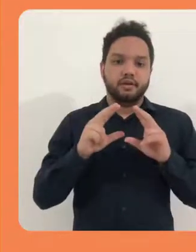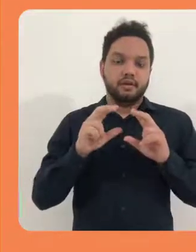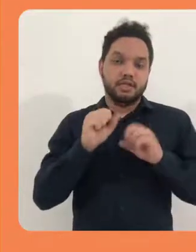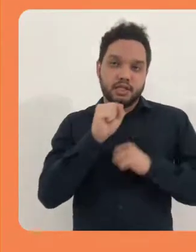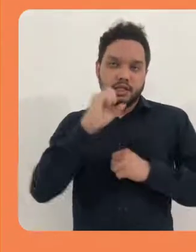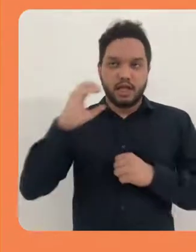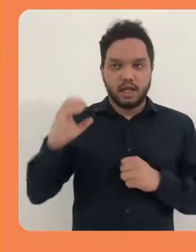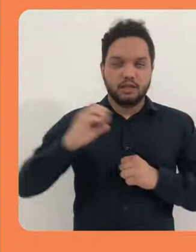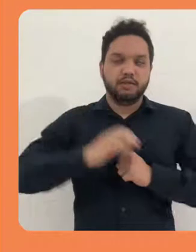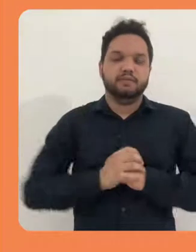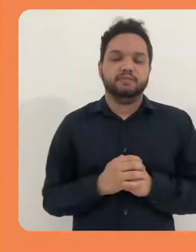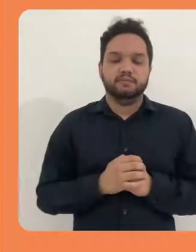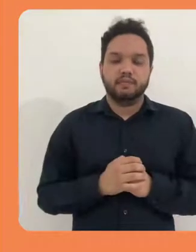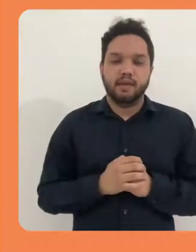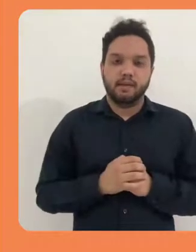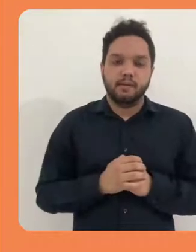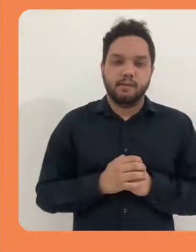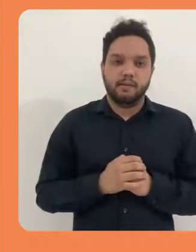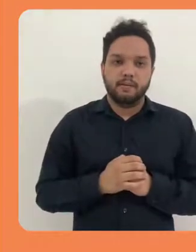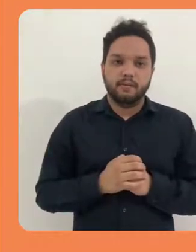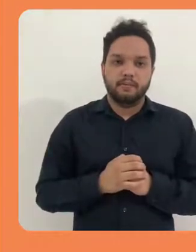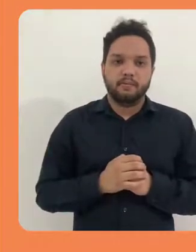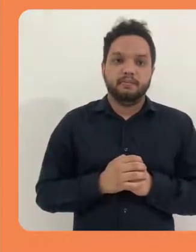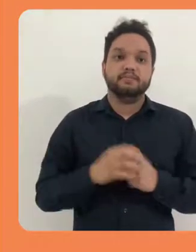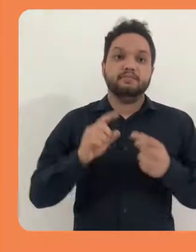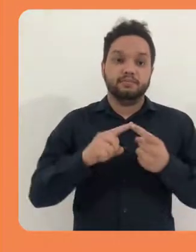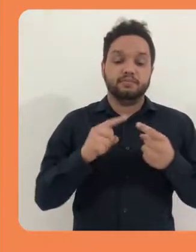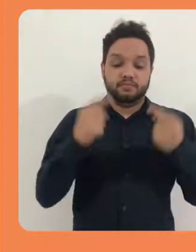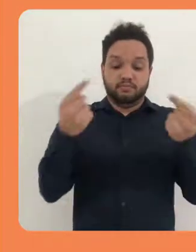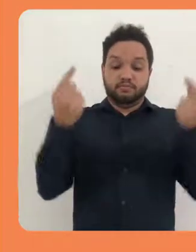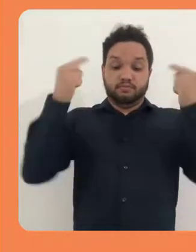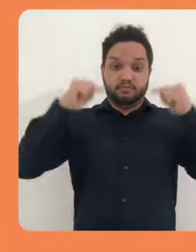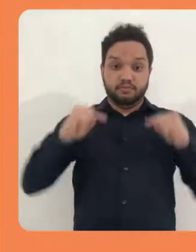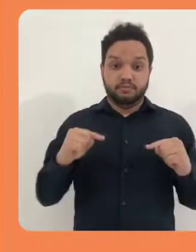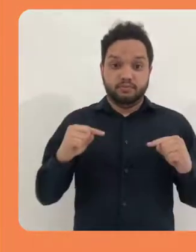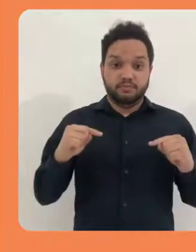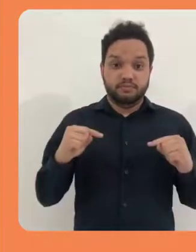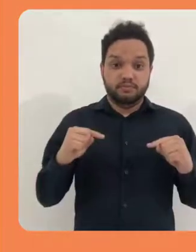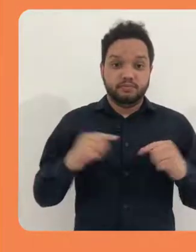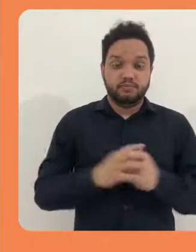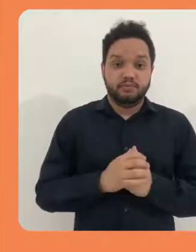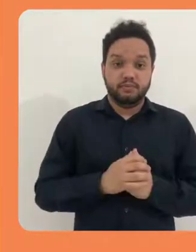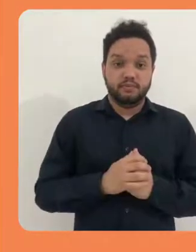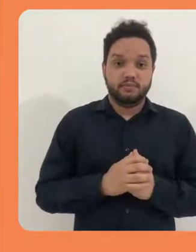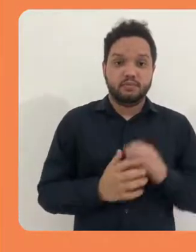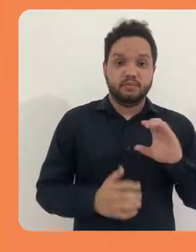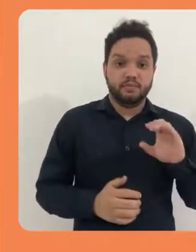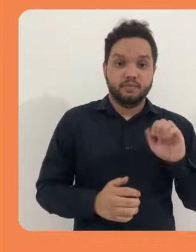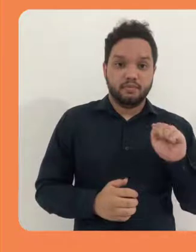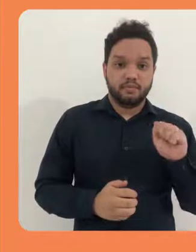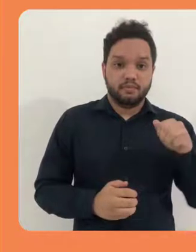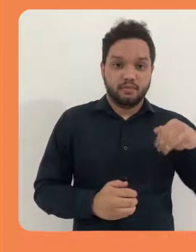você poderia escrever aqui, Universidade Federal de Santa Catarina.